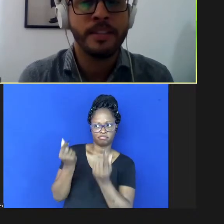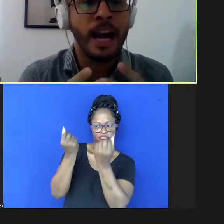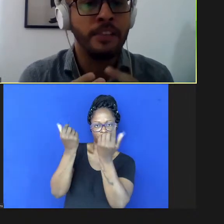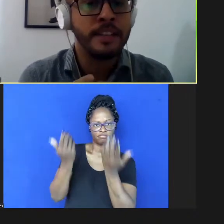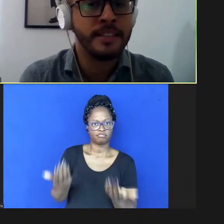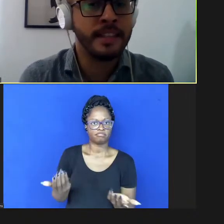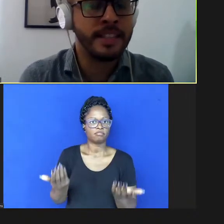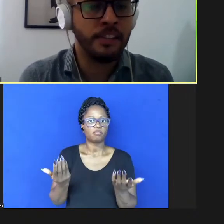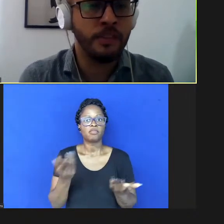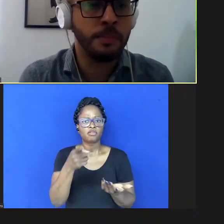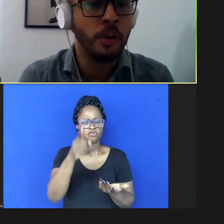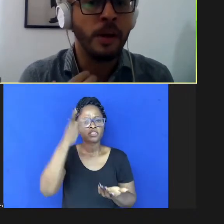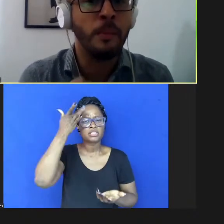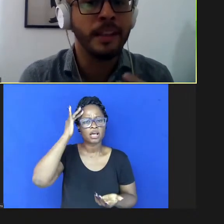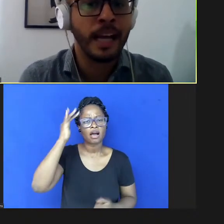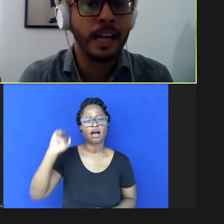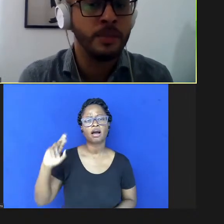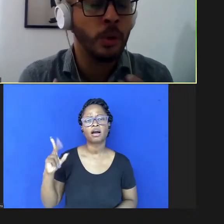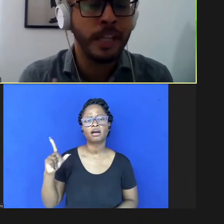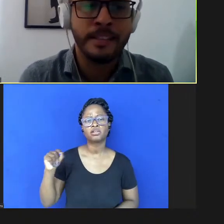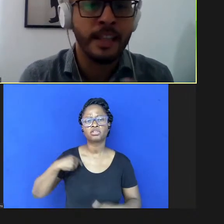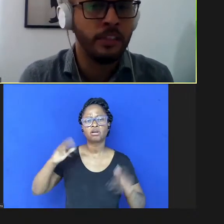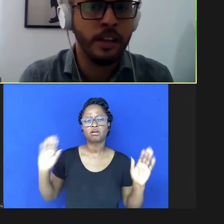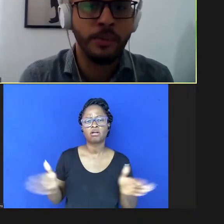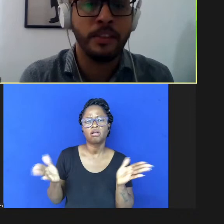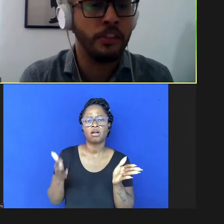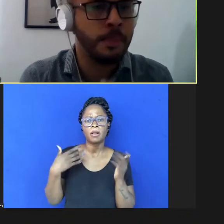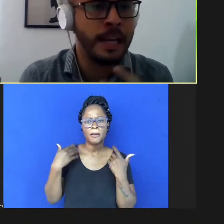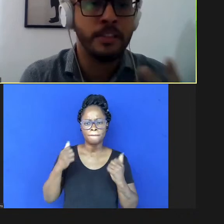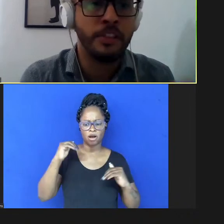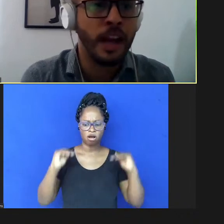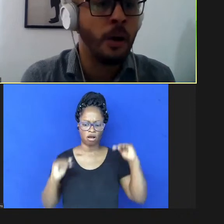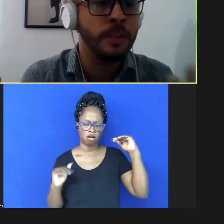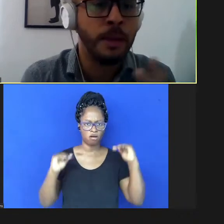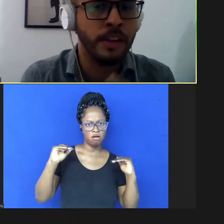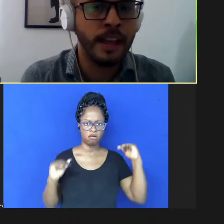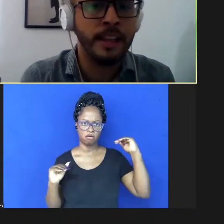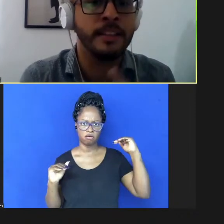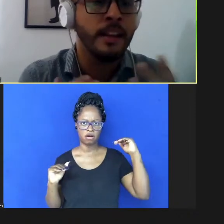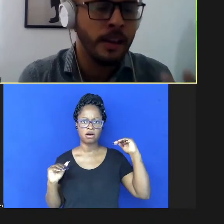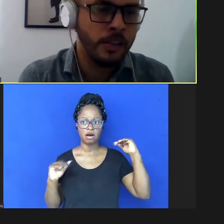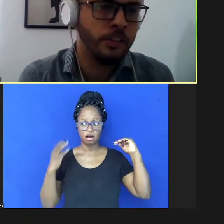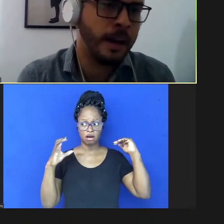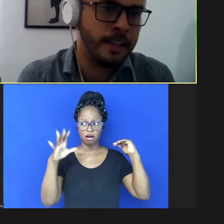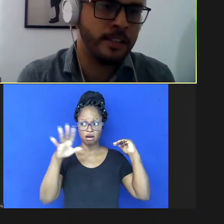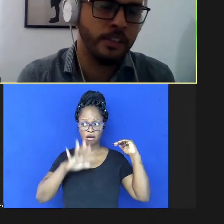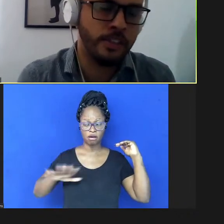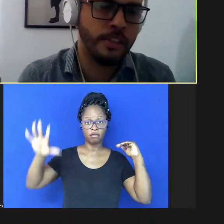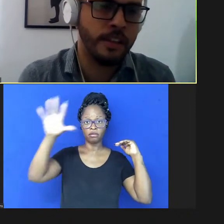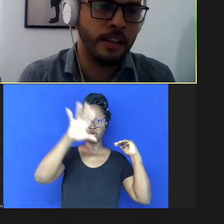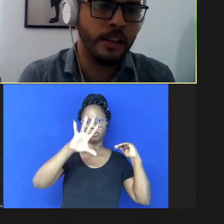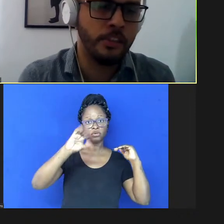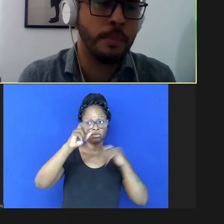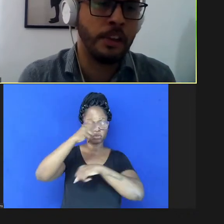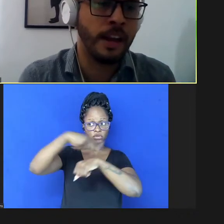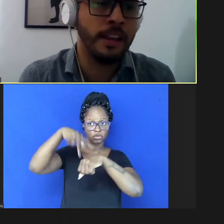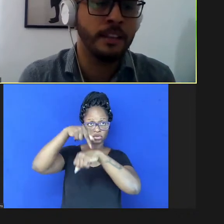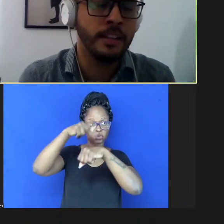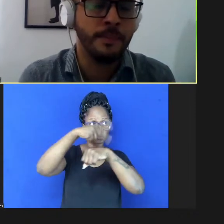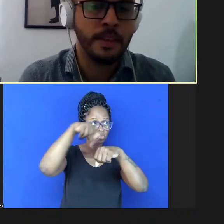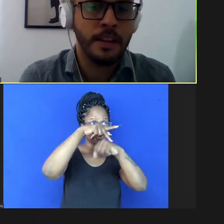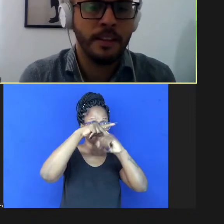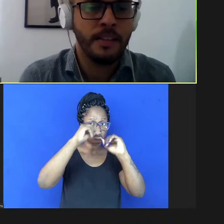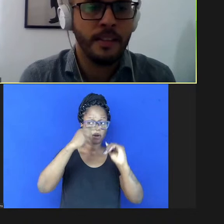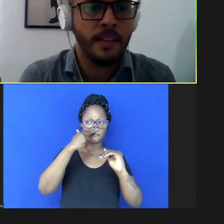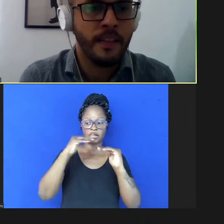você acha que essas iniciativas podem aumentar a desigualdade científica entre os países de alta média renda e os países de baixa